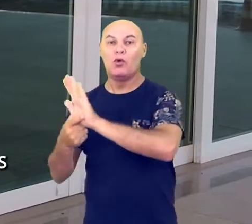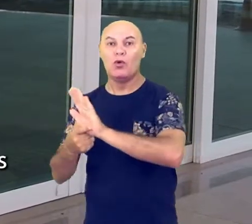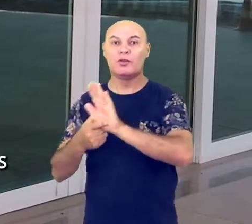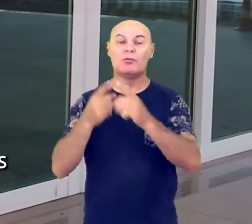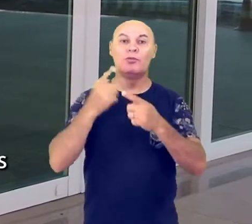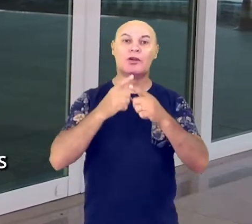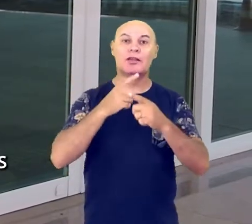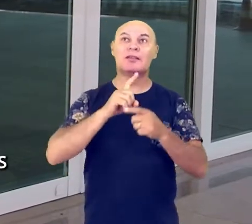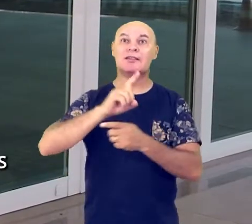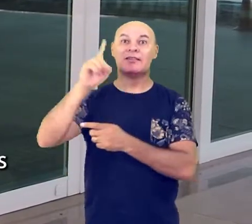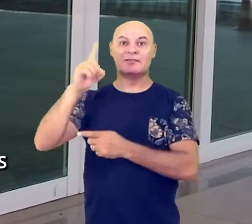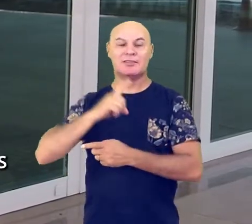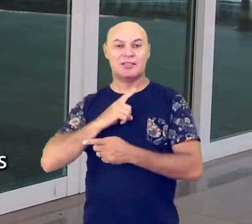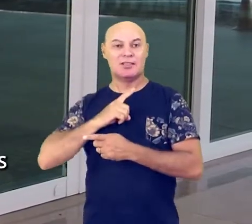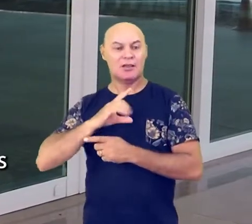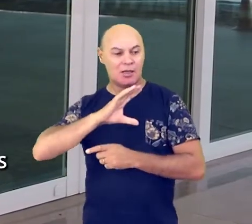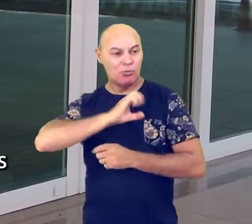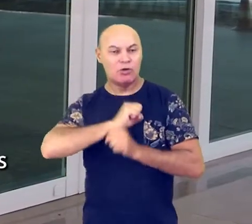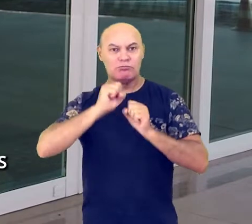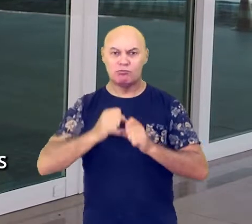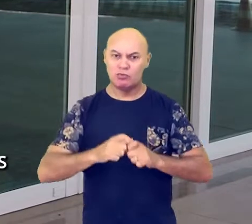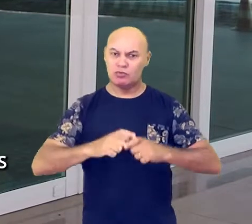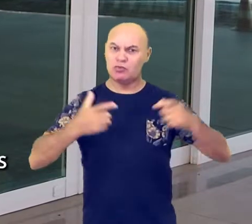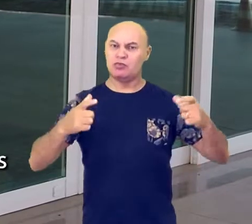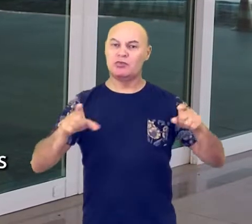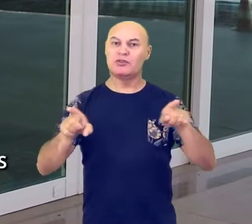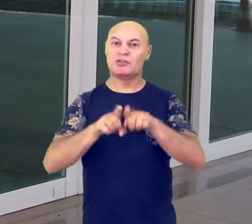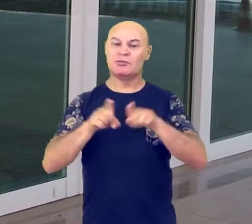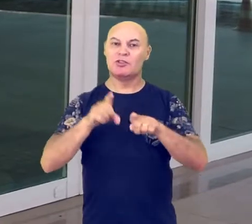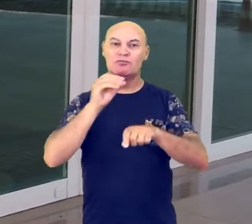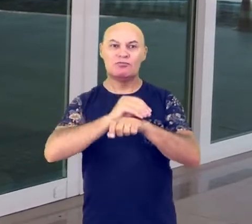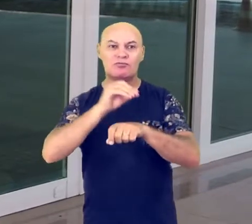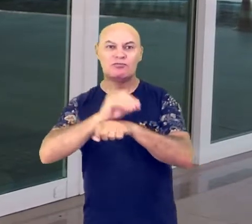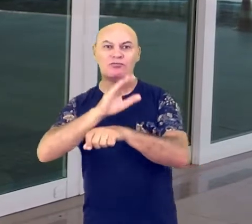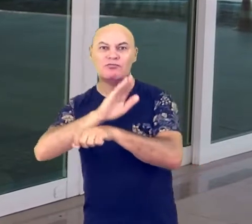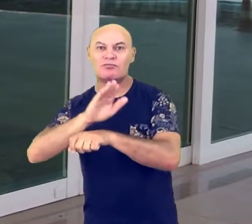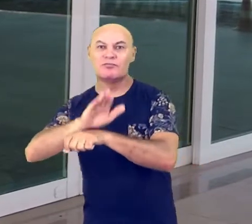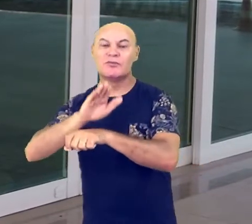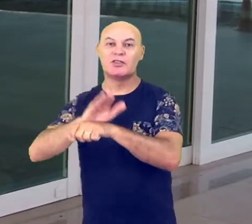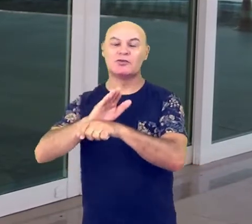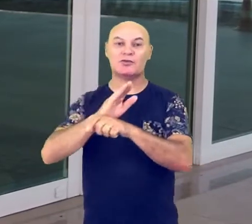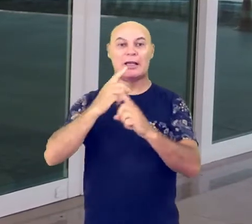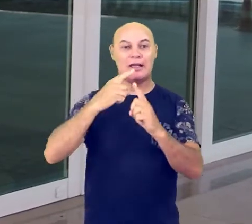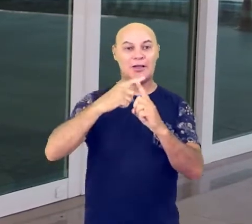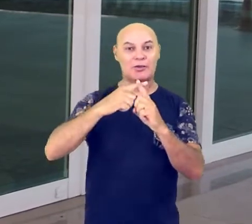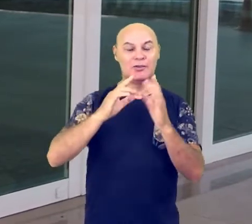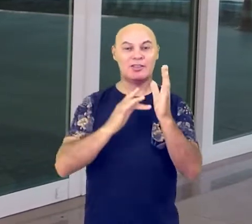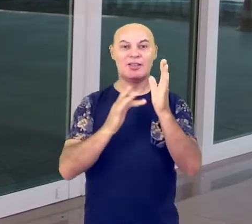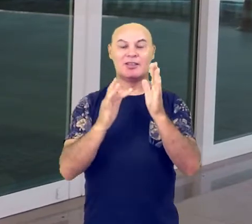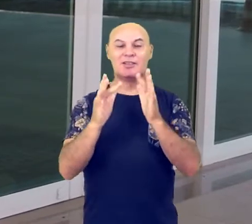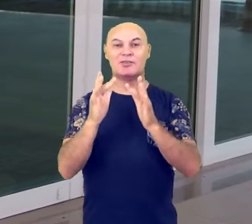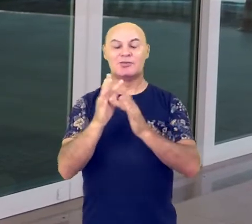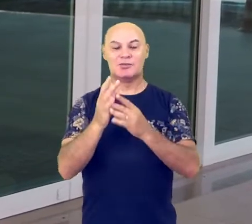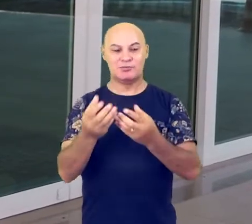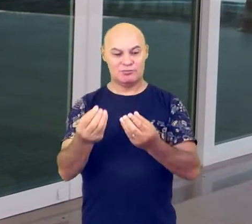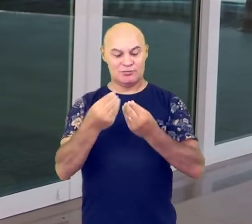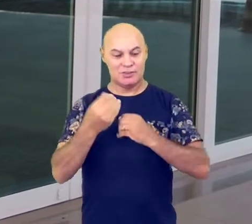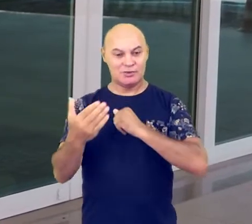devido ao grande amor de Deus e a manifestação da sua generosidade na cruz de Cristo, nos reconciliando